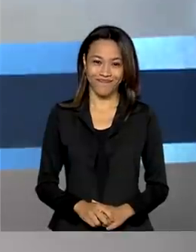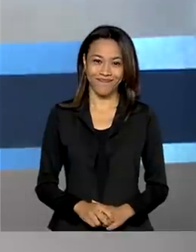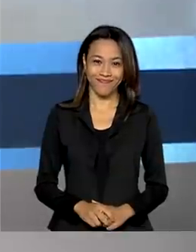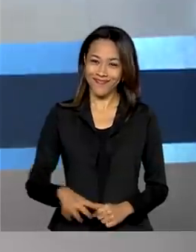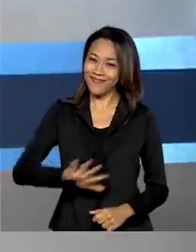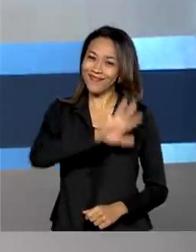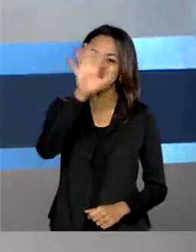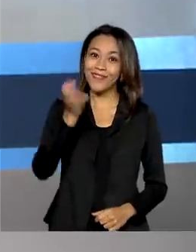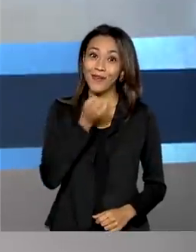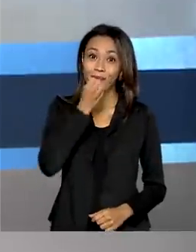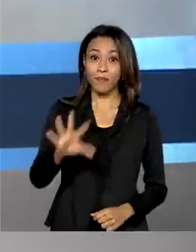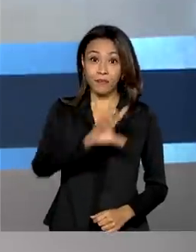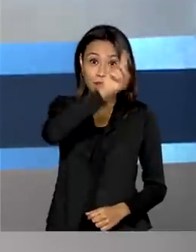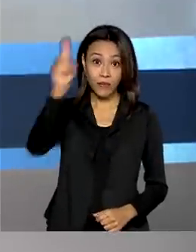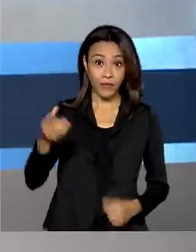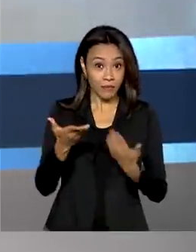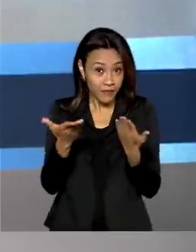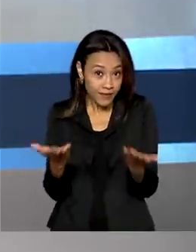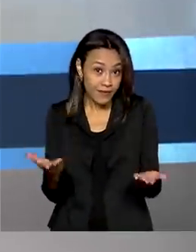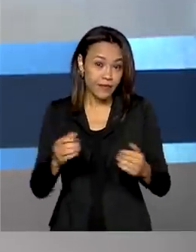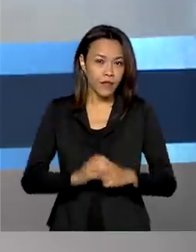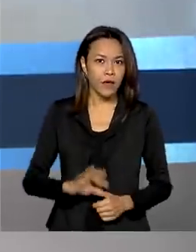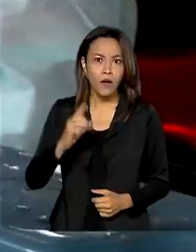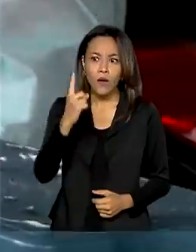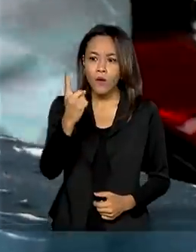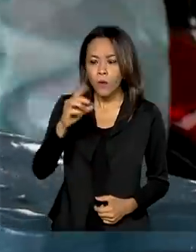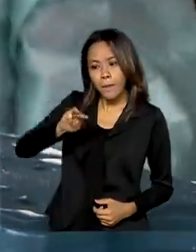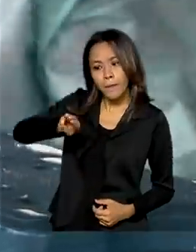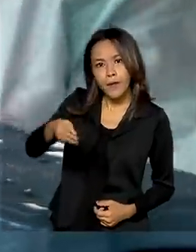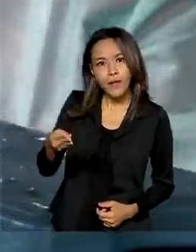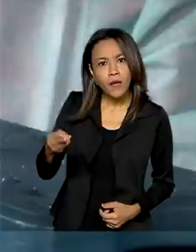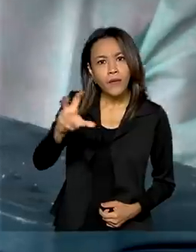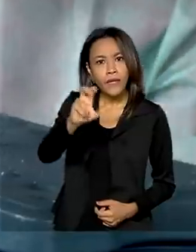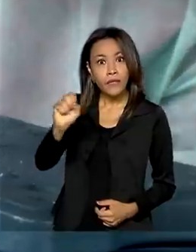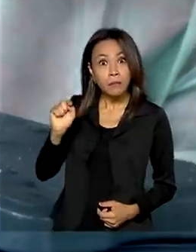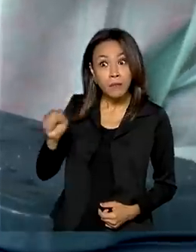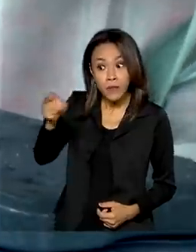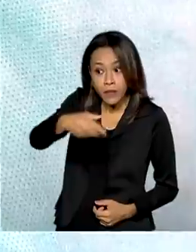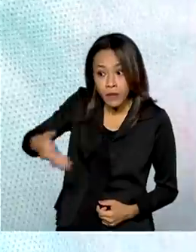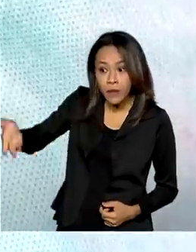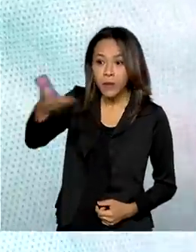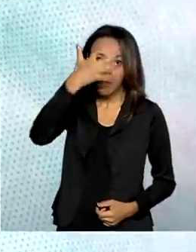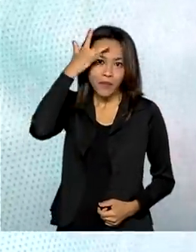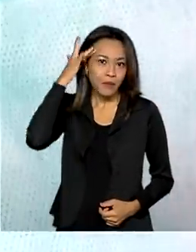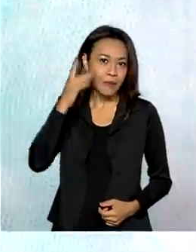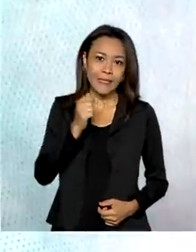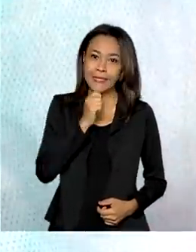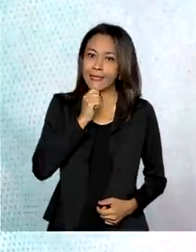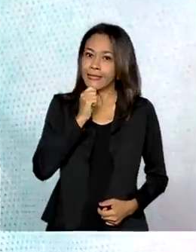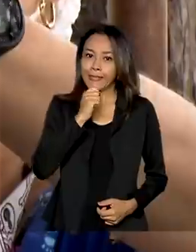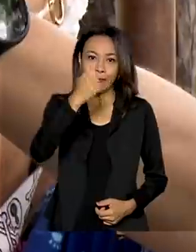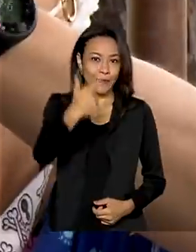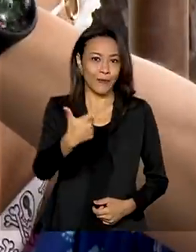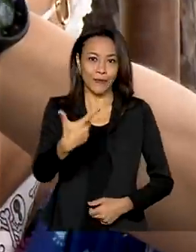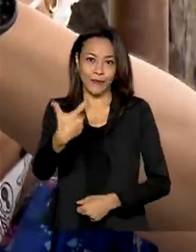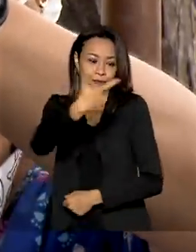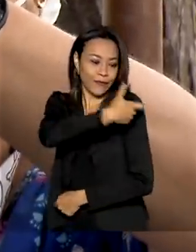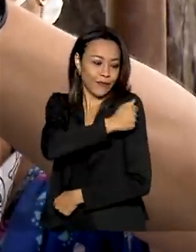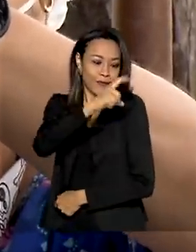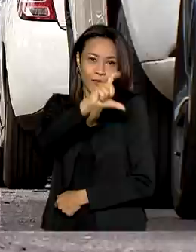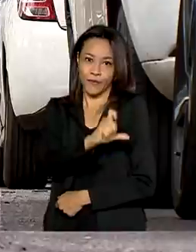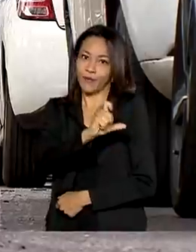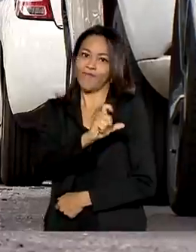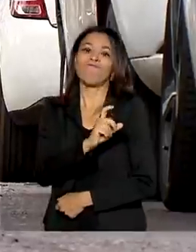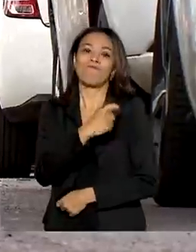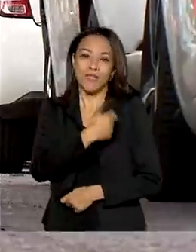Olá, muito bom dia pra você. Um milhão e meio de pessoas que deixaram de tomar a segunda dose contra a Covid-19 devem